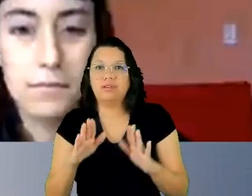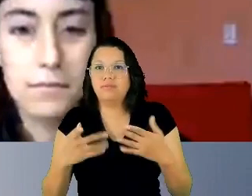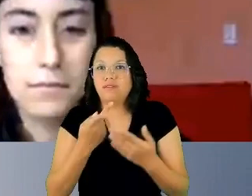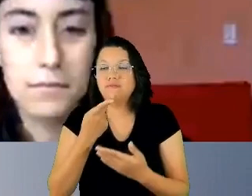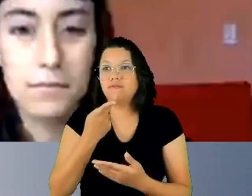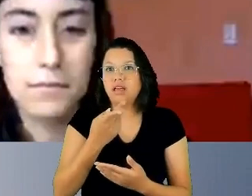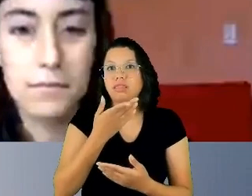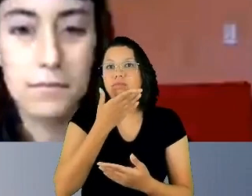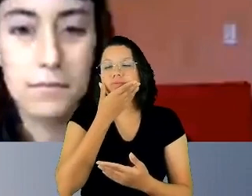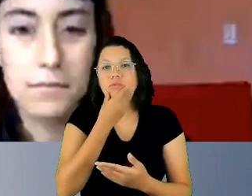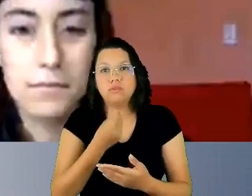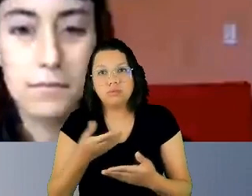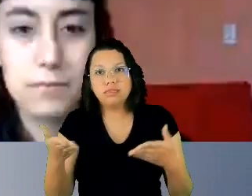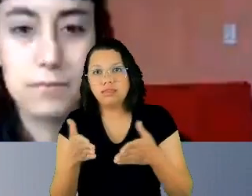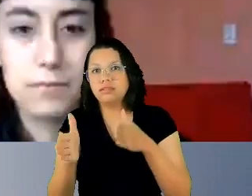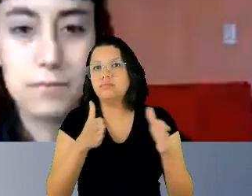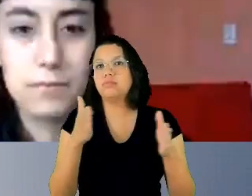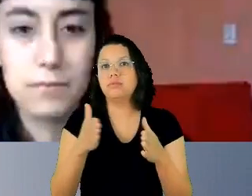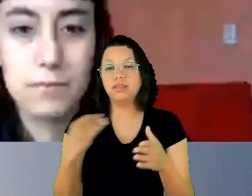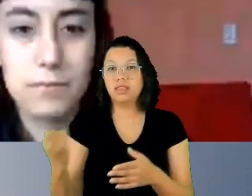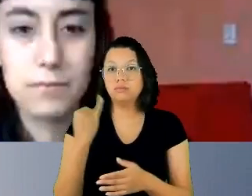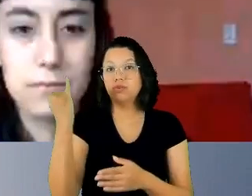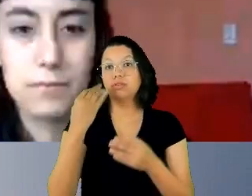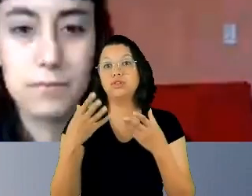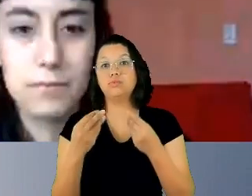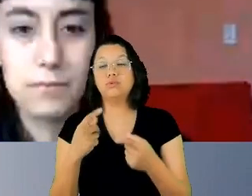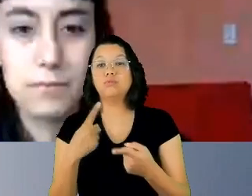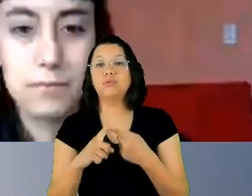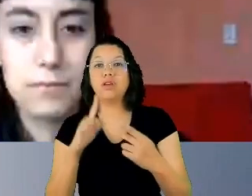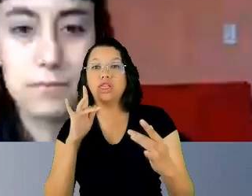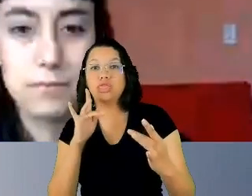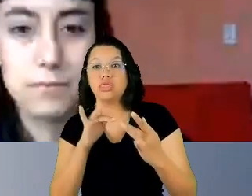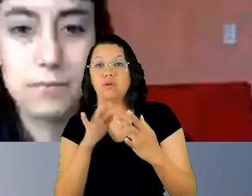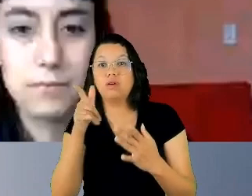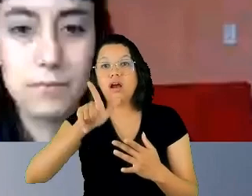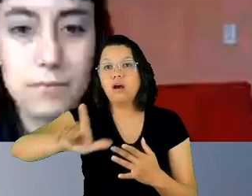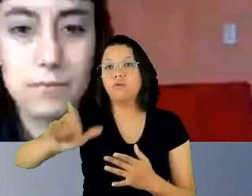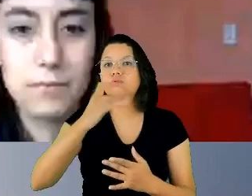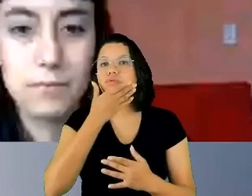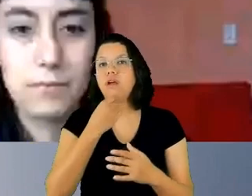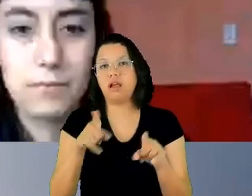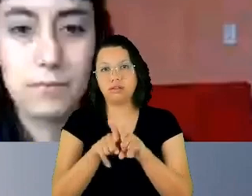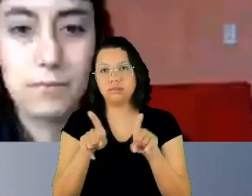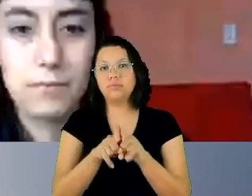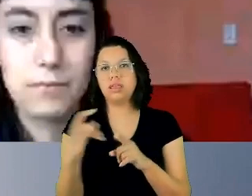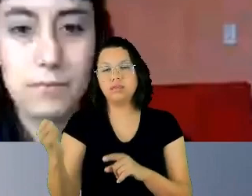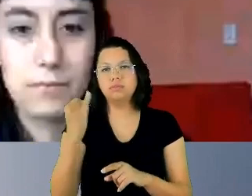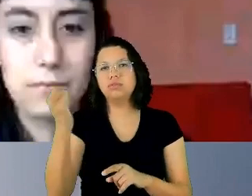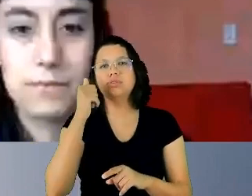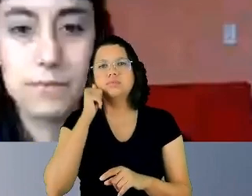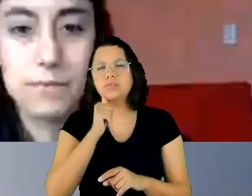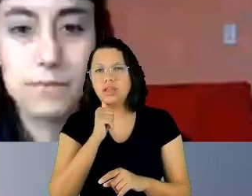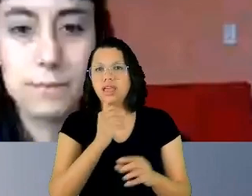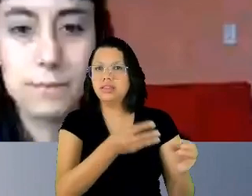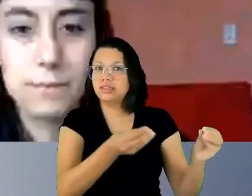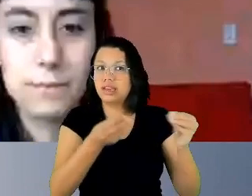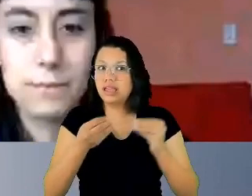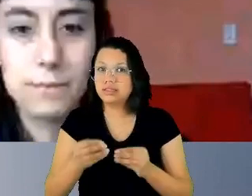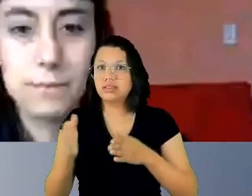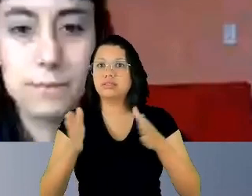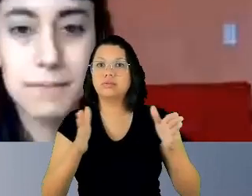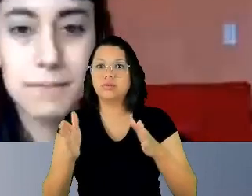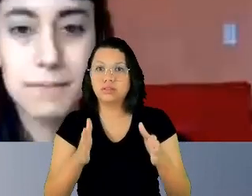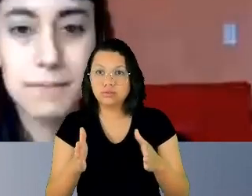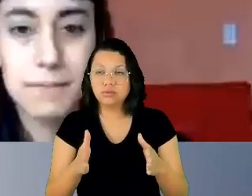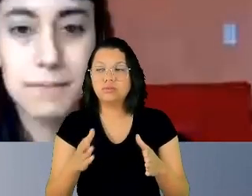momento, ela é muito importante, porque ela toca aos outros homens. importante as mulheres, trazendo as situações que as